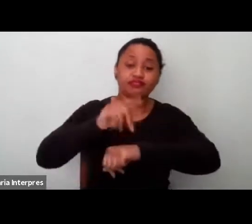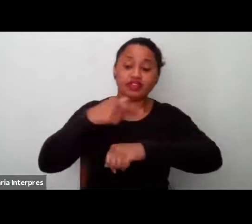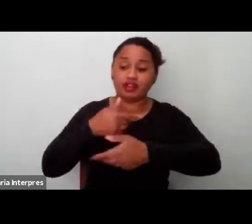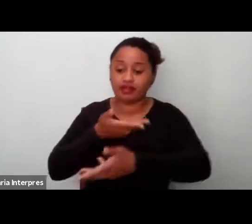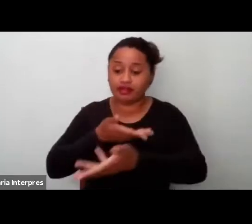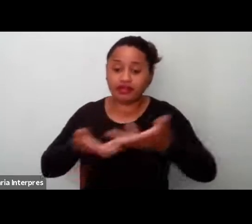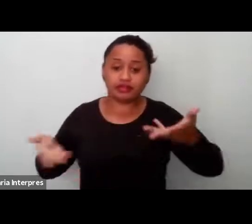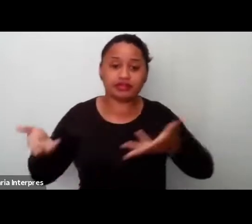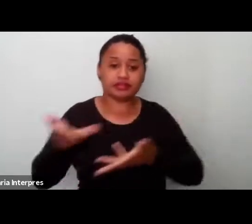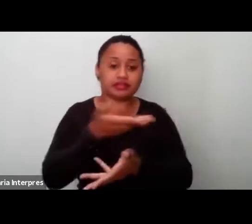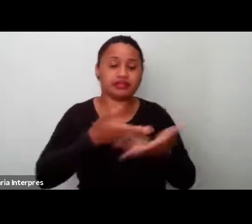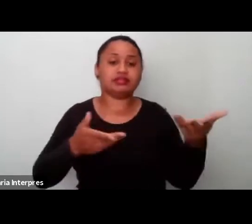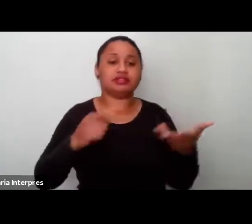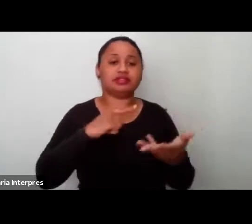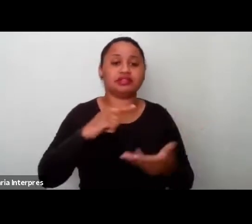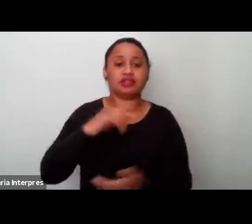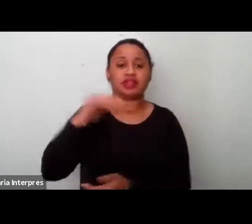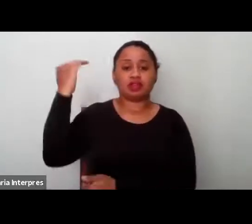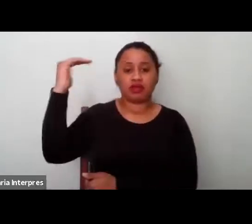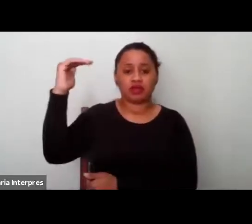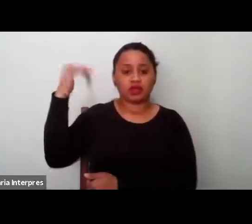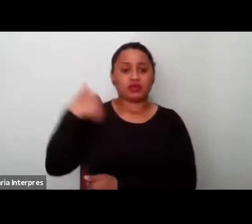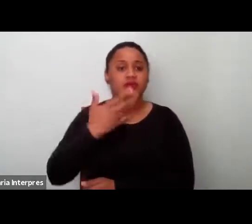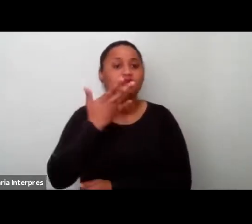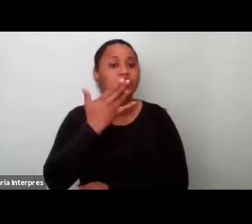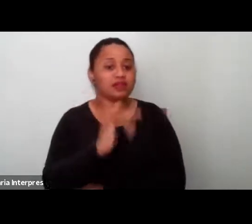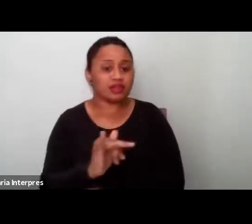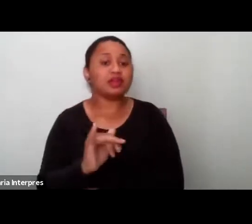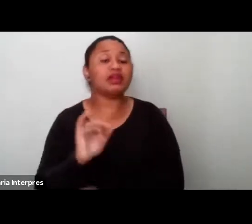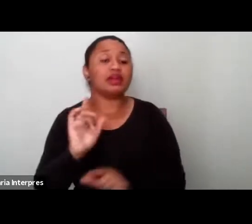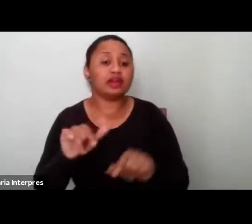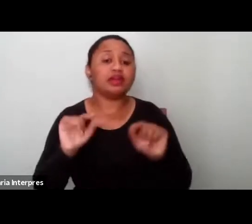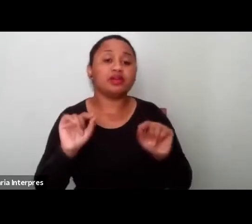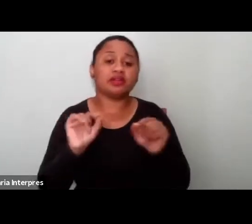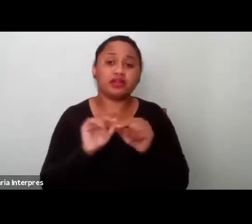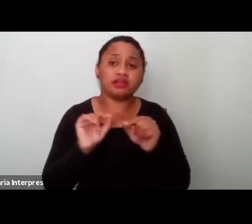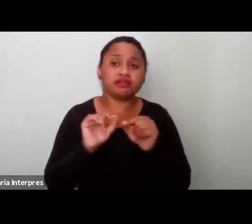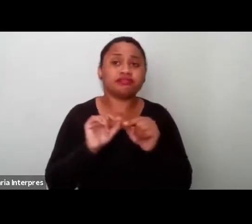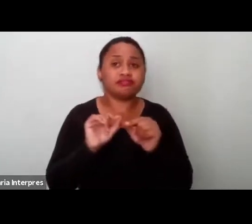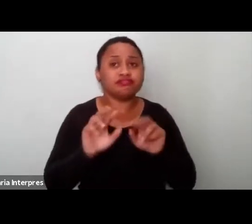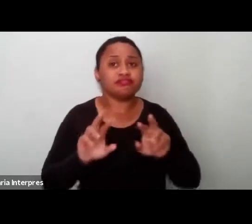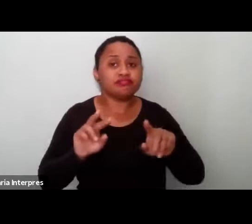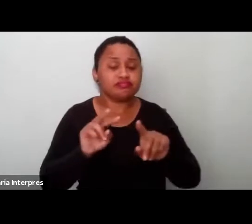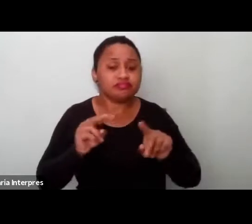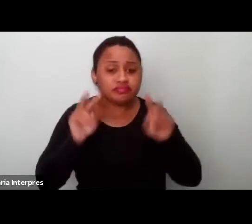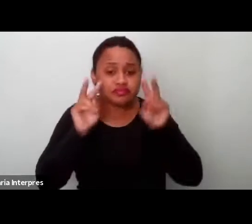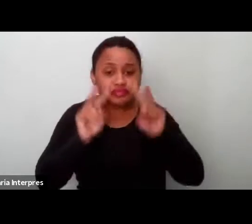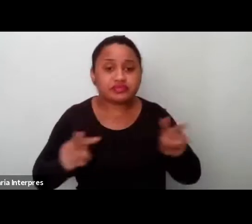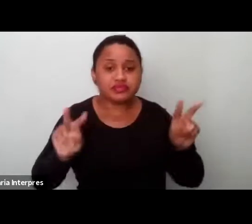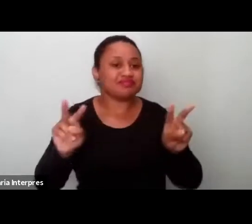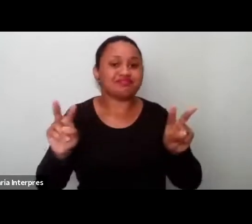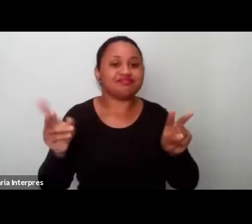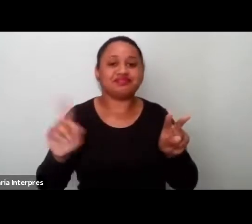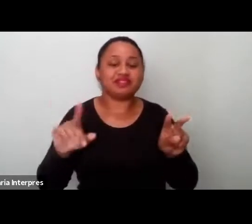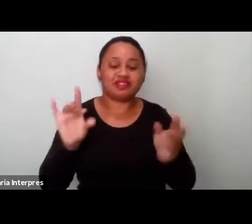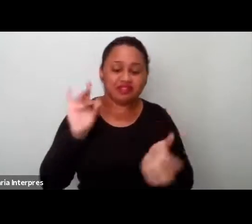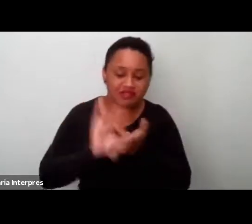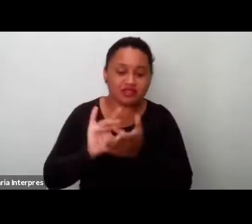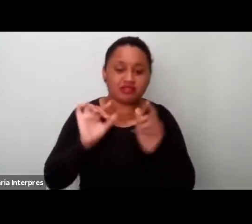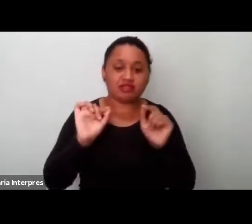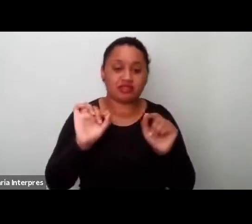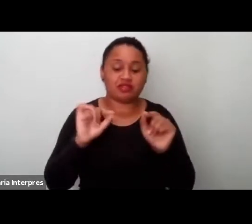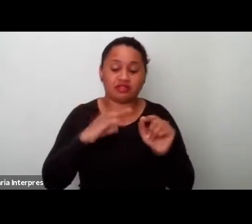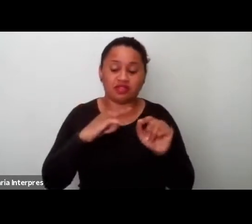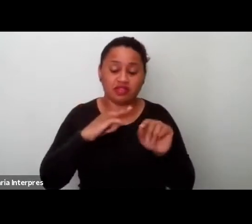nossas relações com os adultos das crianças, é o que anunciamos, o que damos visibilidade, não necessariamente estão colocadas nessas